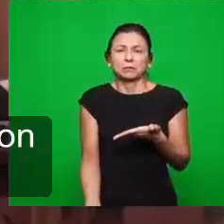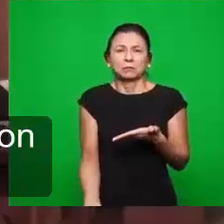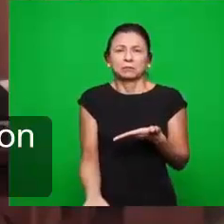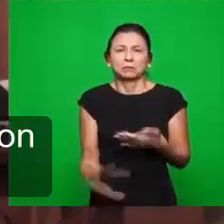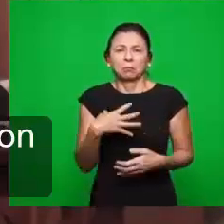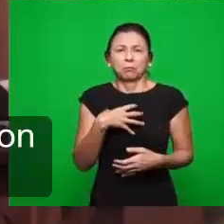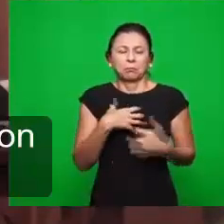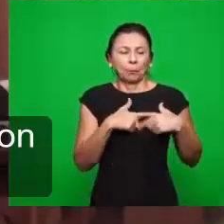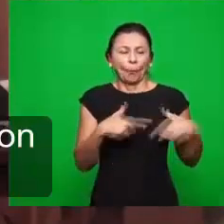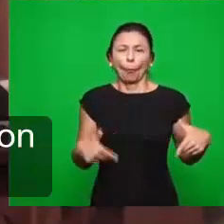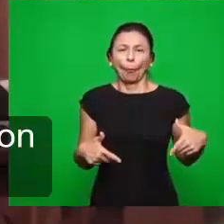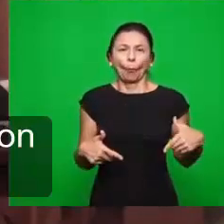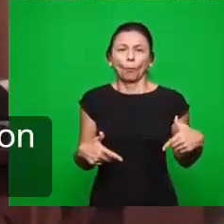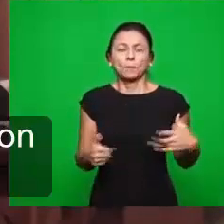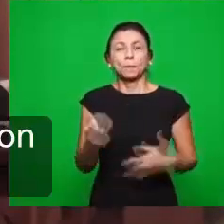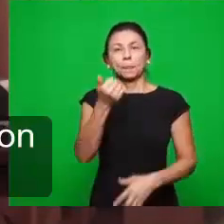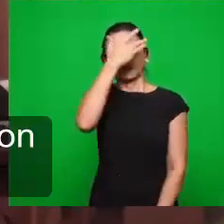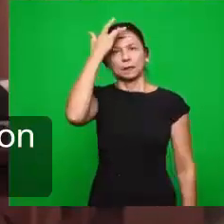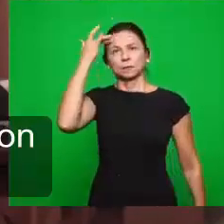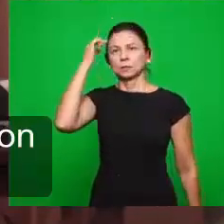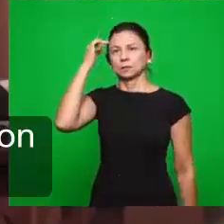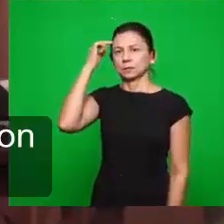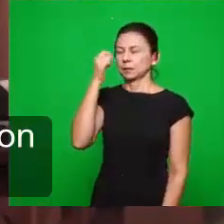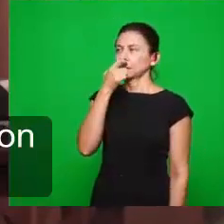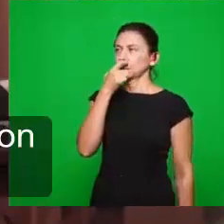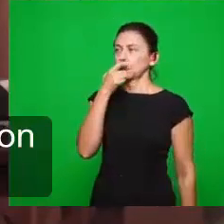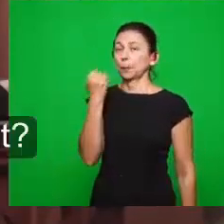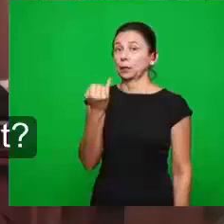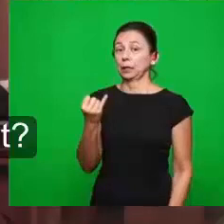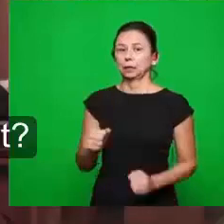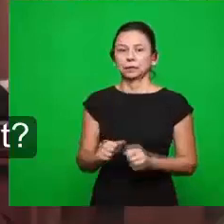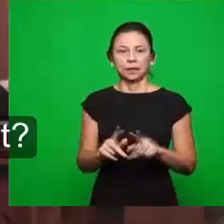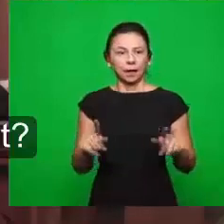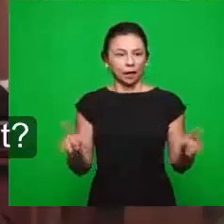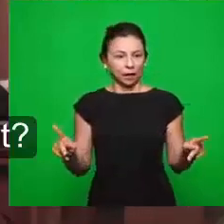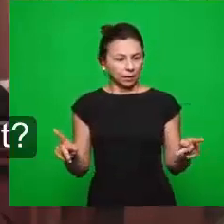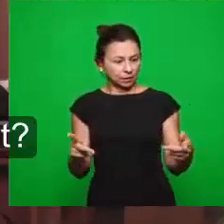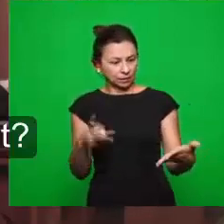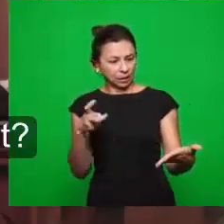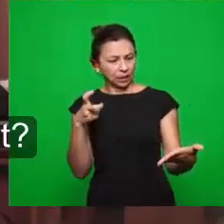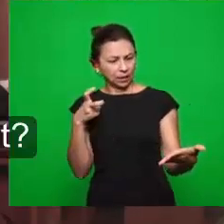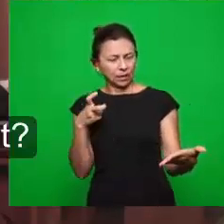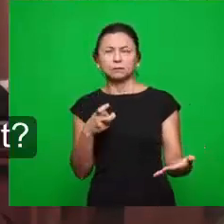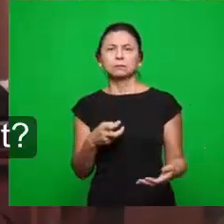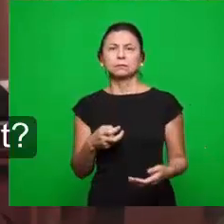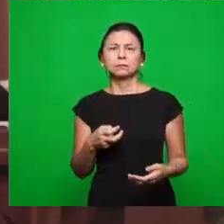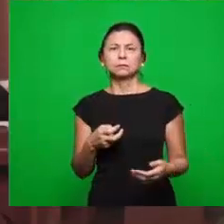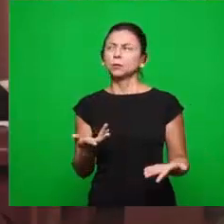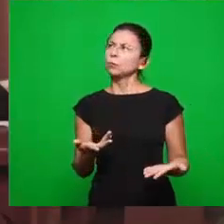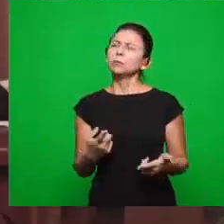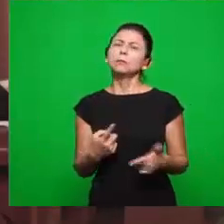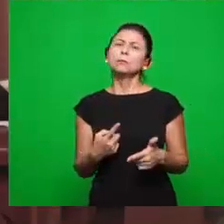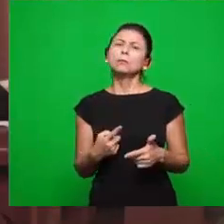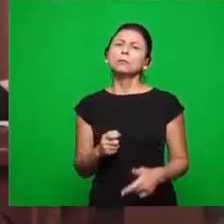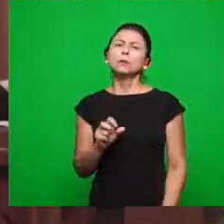acham que saber a respeito do livro do Apocalipse. E alguns até dizem assim, mas por que repetir? Repetir?